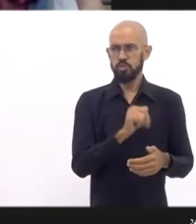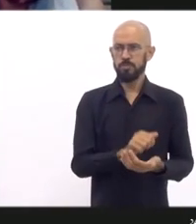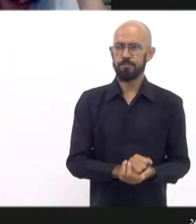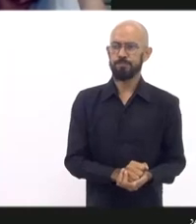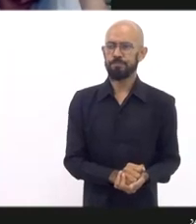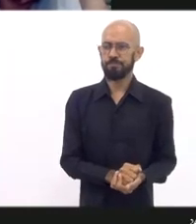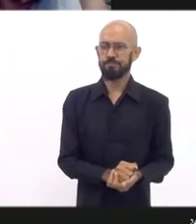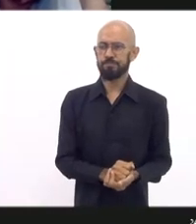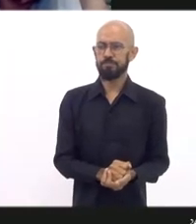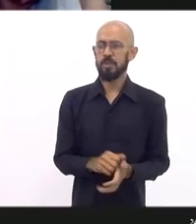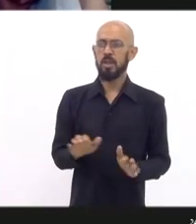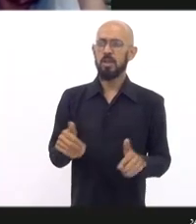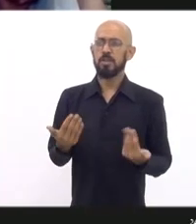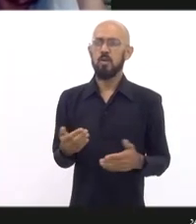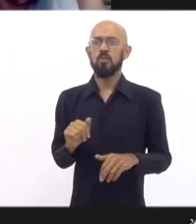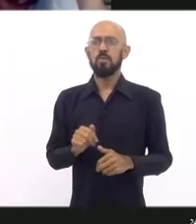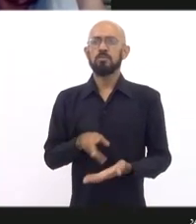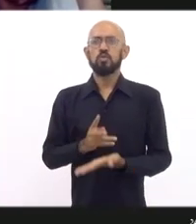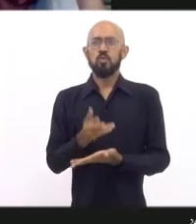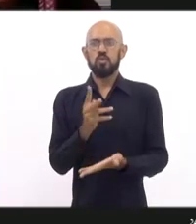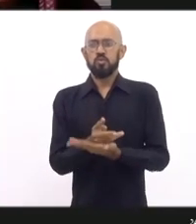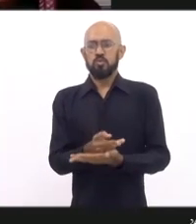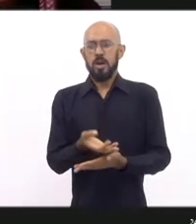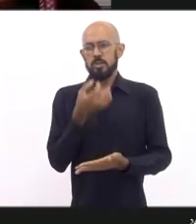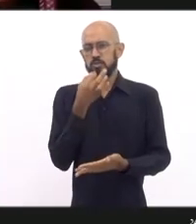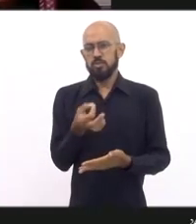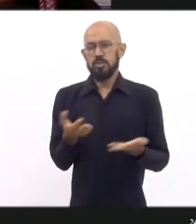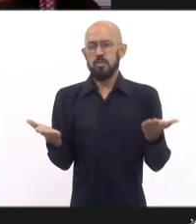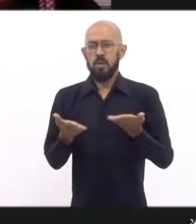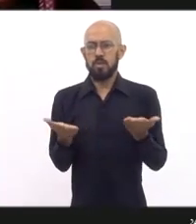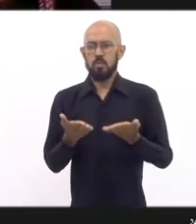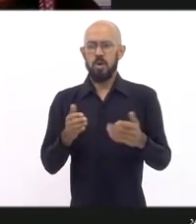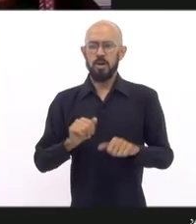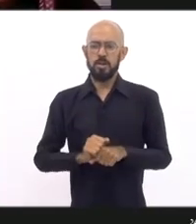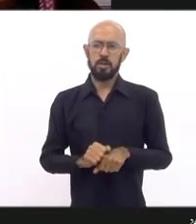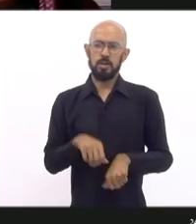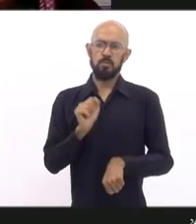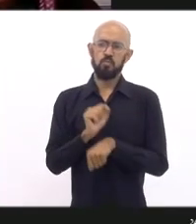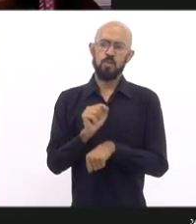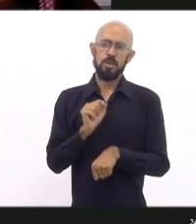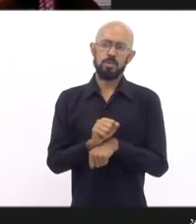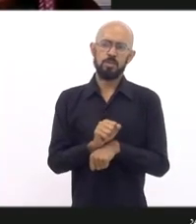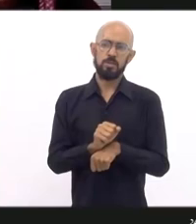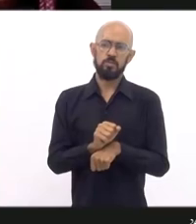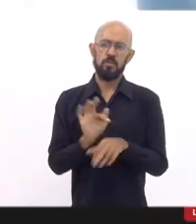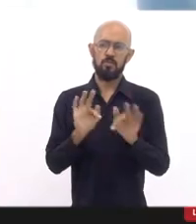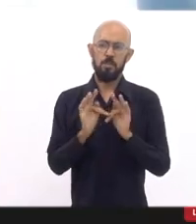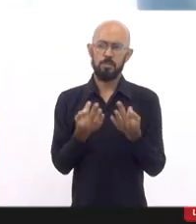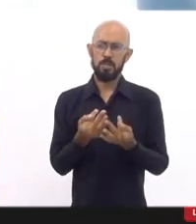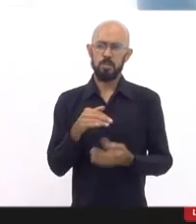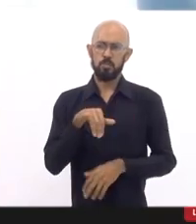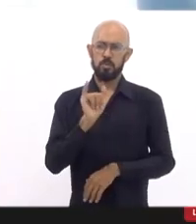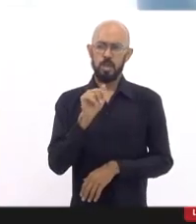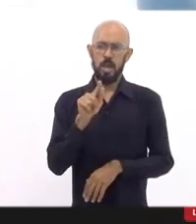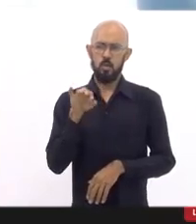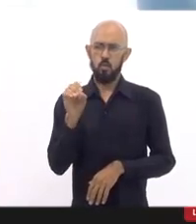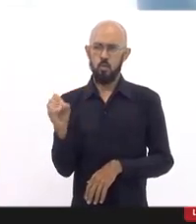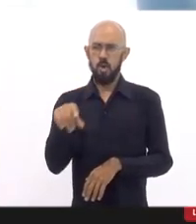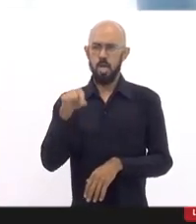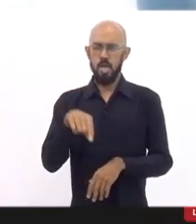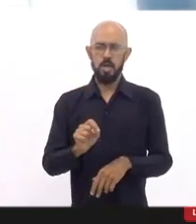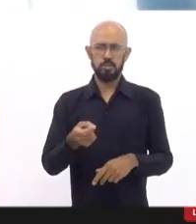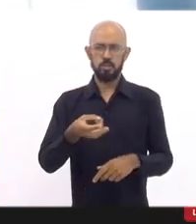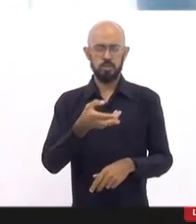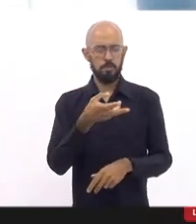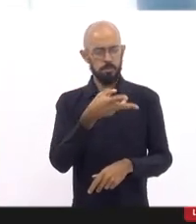Bem, vamos avançar, então. A sugestão agora, aguardando a família do Iago, é ouvirmos a doutora